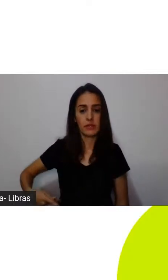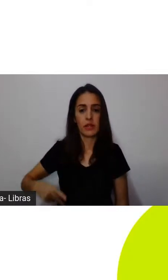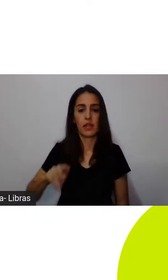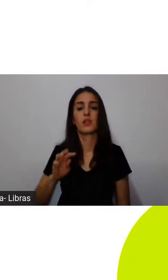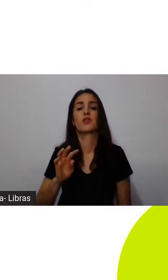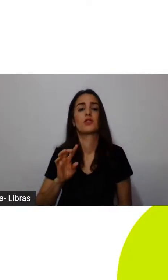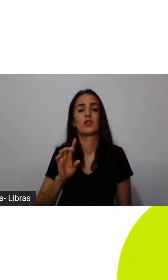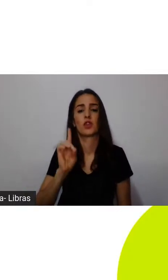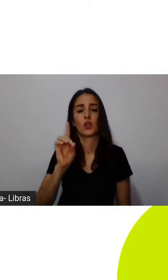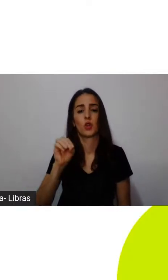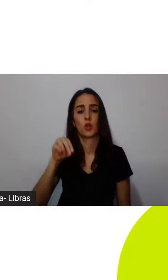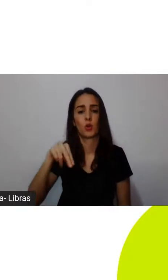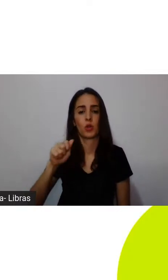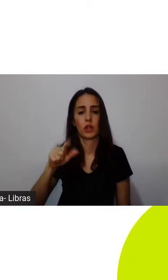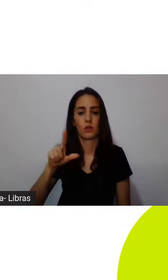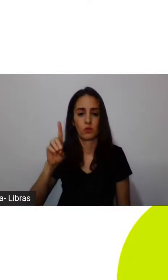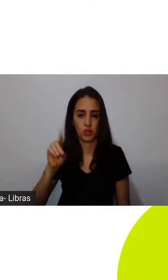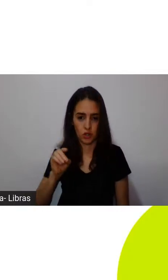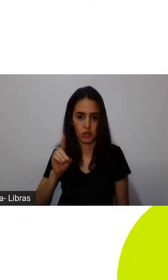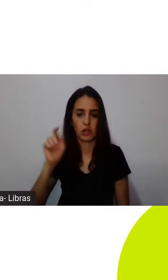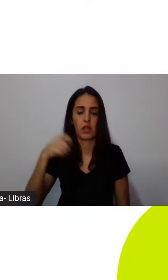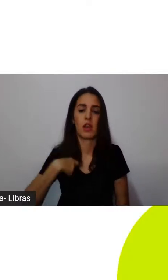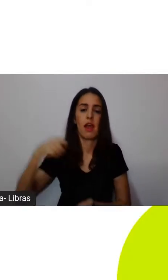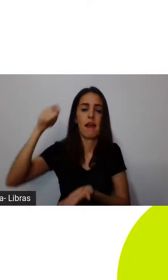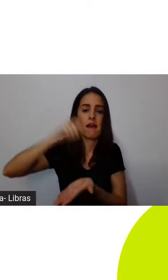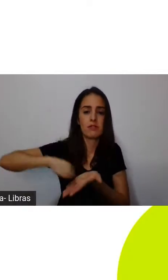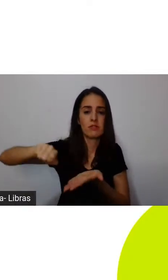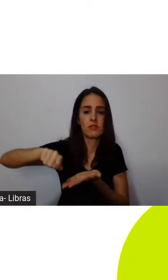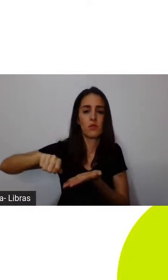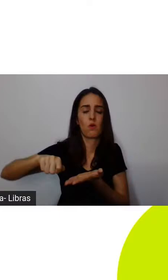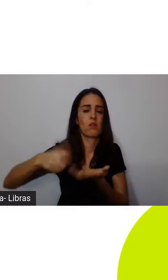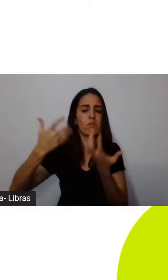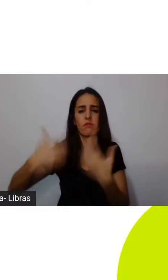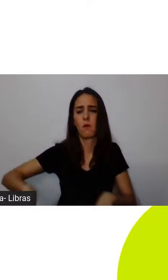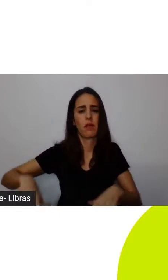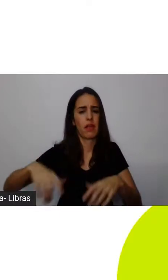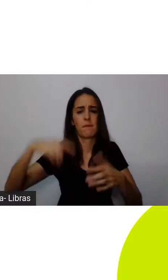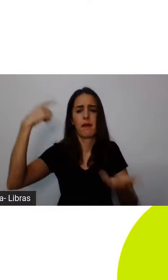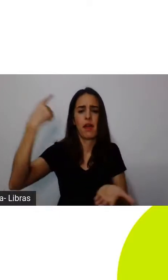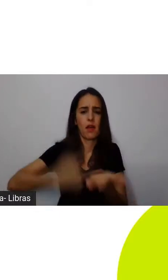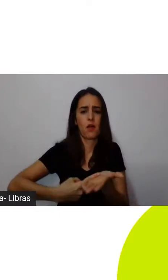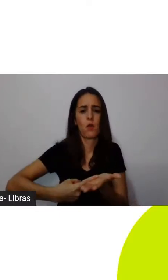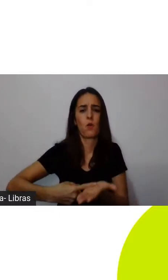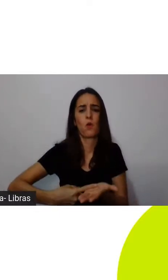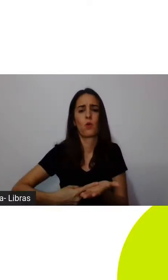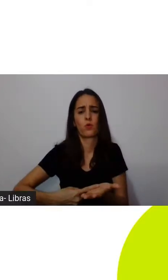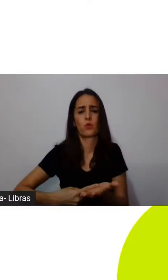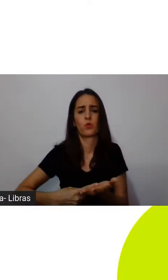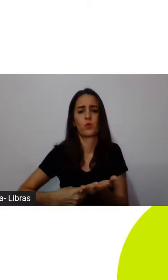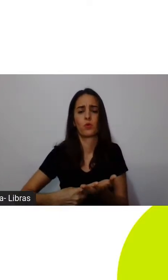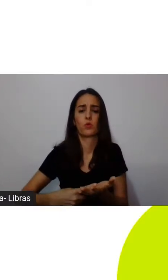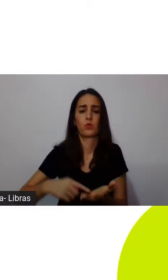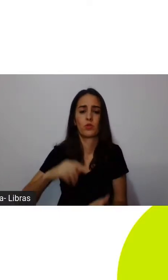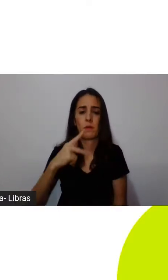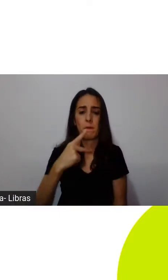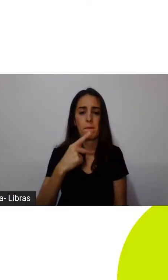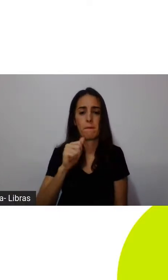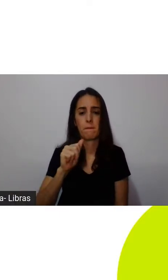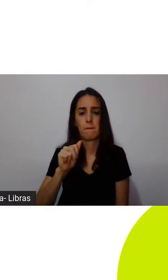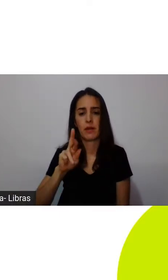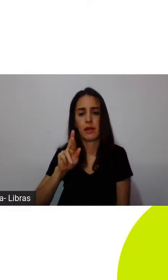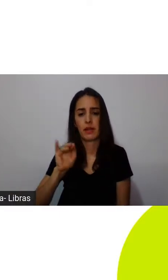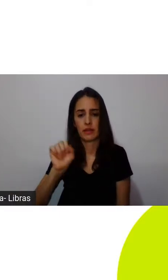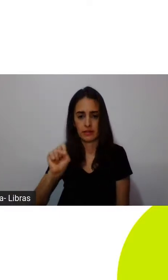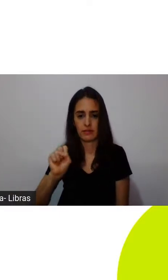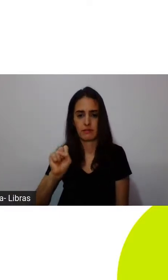porquê a gente tem que votar em gente que acredite na ciência. A gente está entendendo isso agora. Além disso, 2017 foi